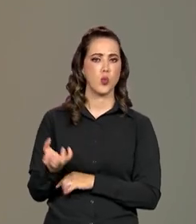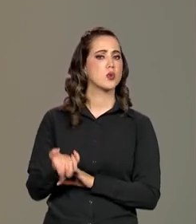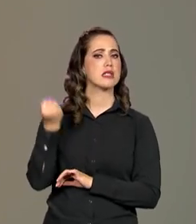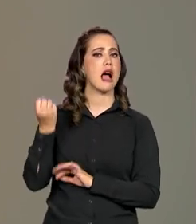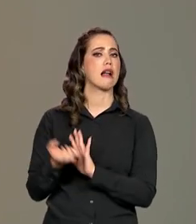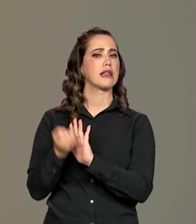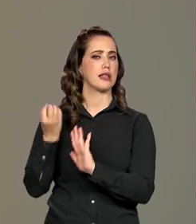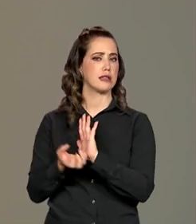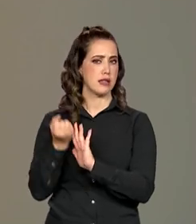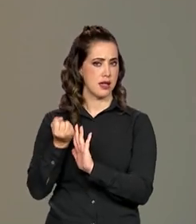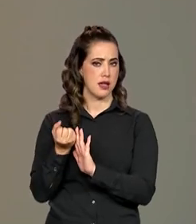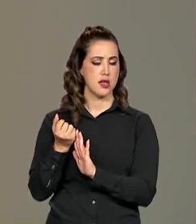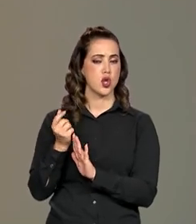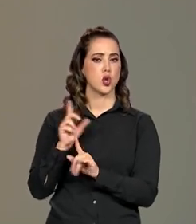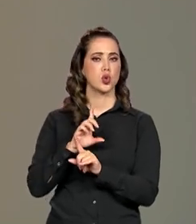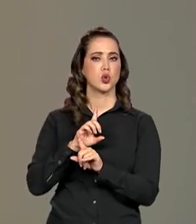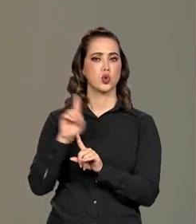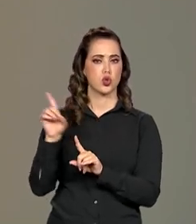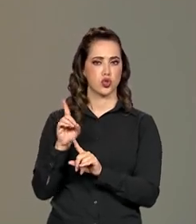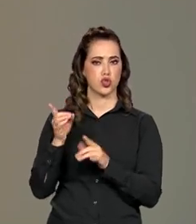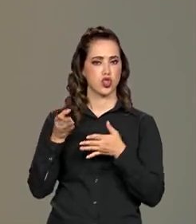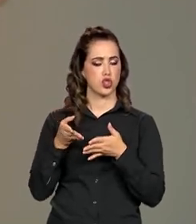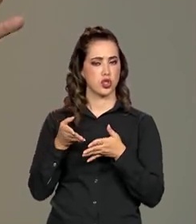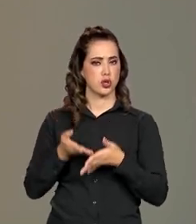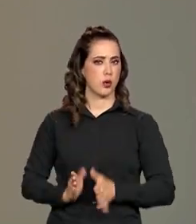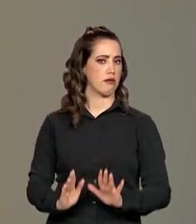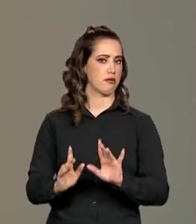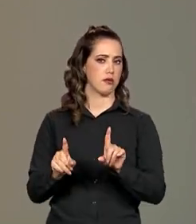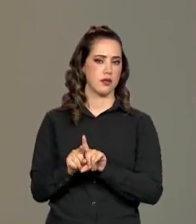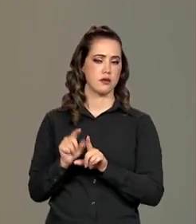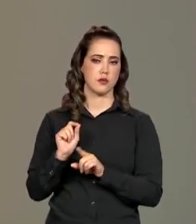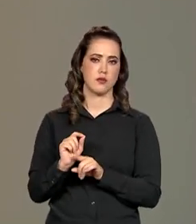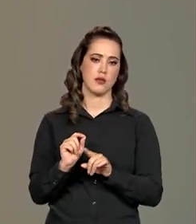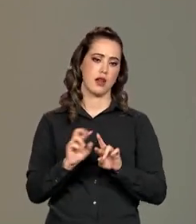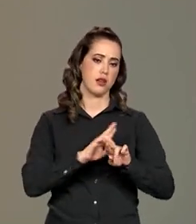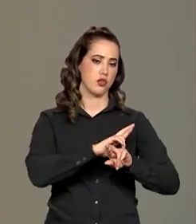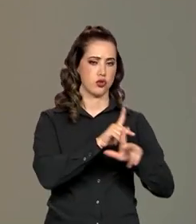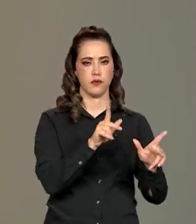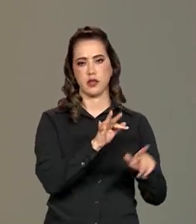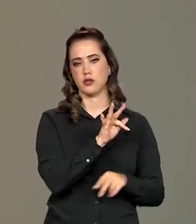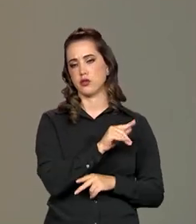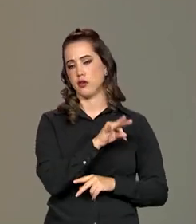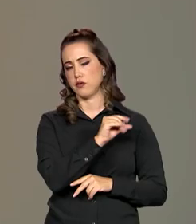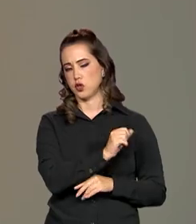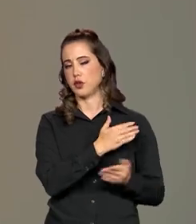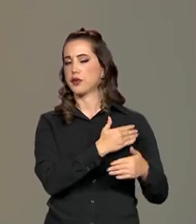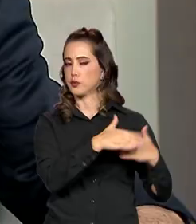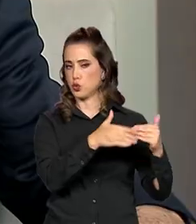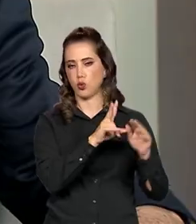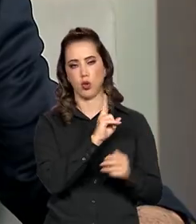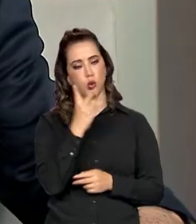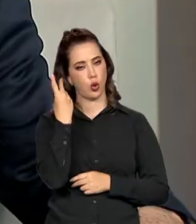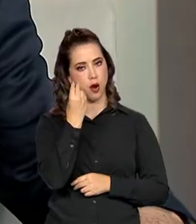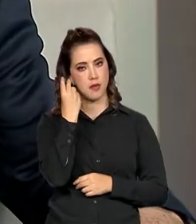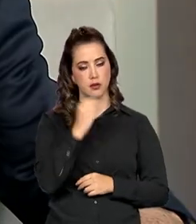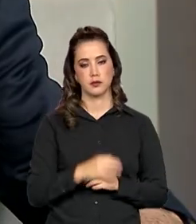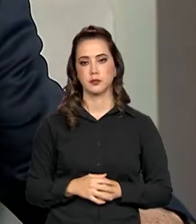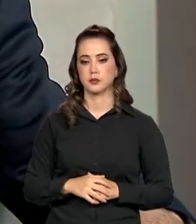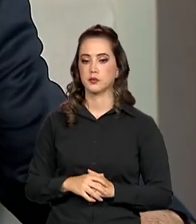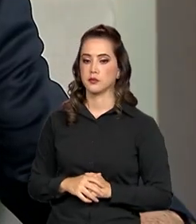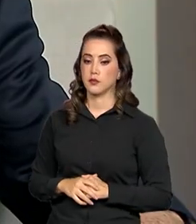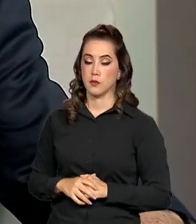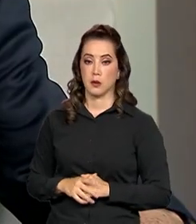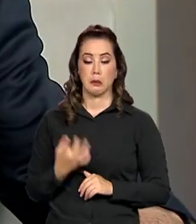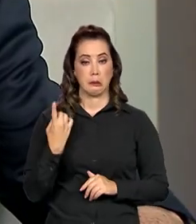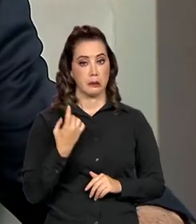-aniversário e explicar um pouquinho também que não tem nada a ver com o FGTS, que vai continuar existindo lá e tal? O Paulo, como você disse,